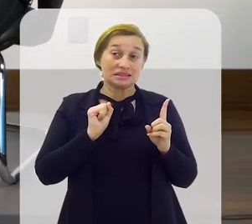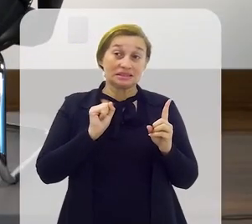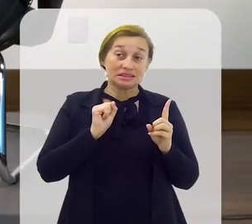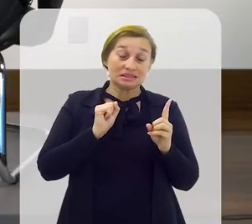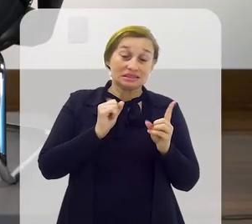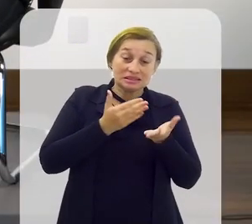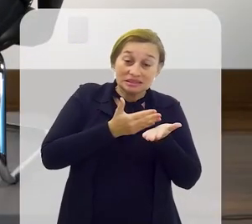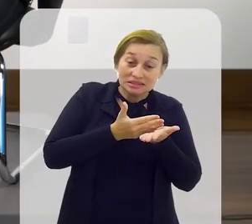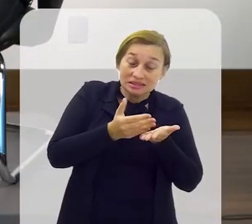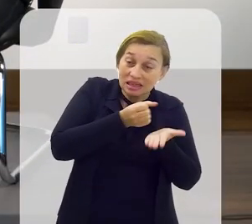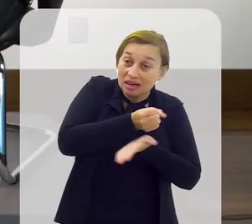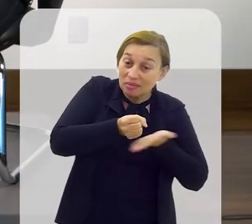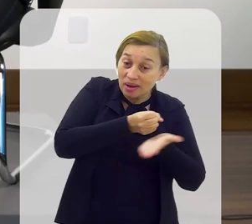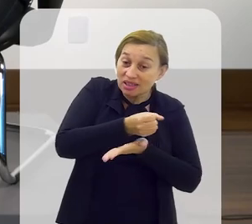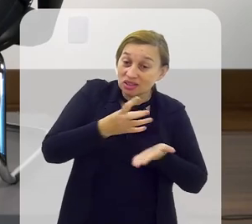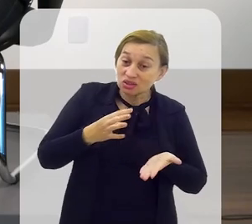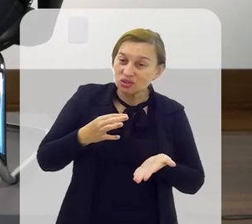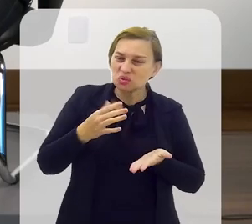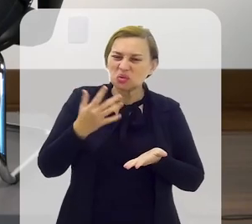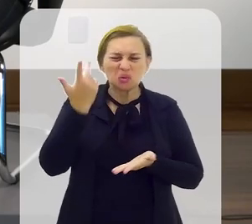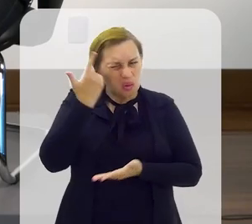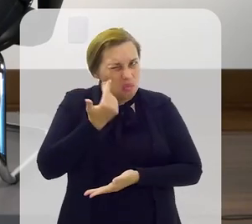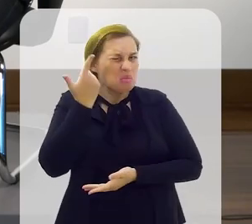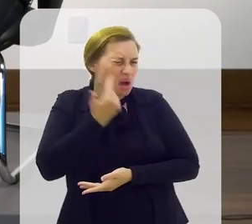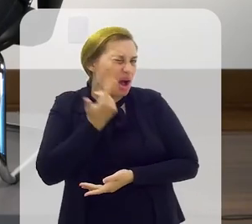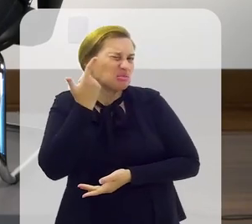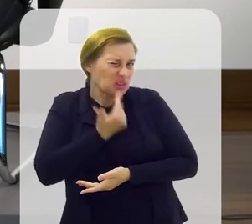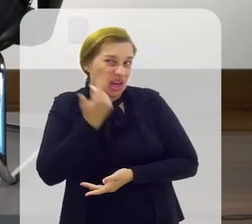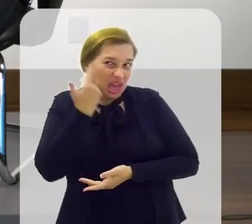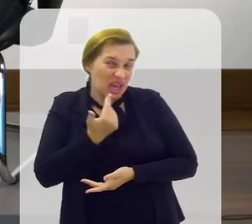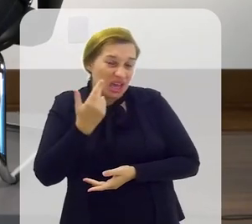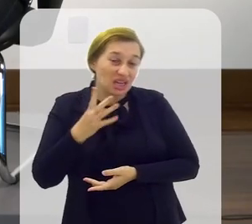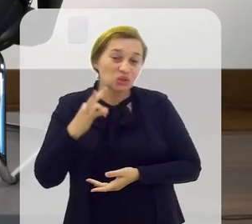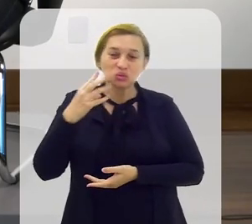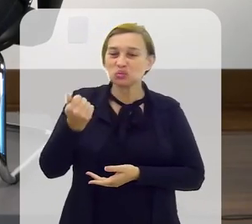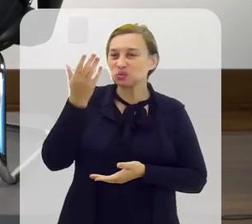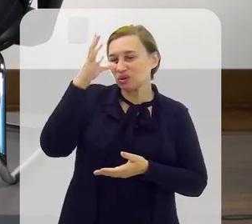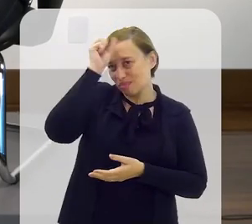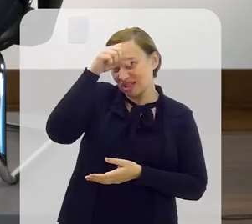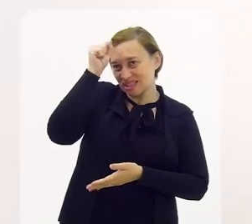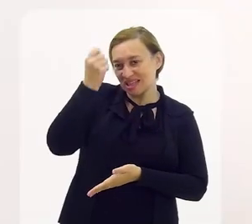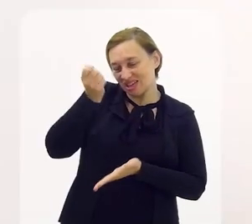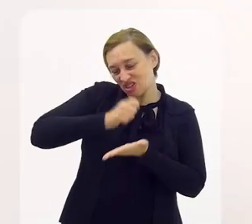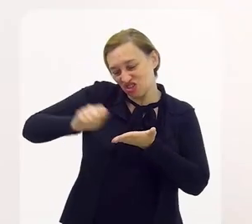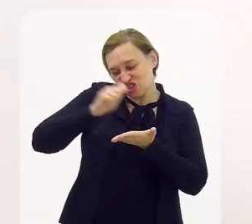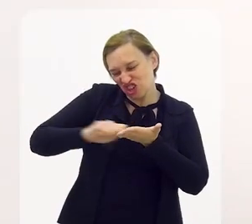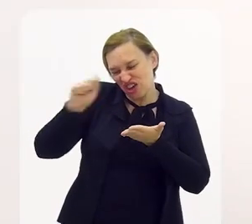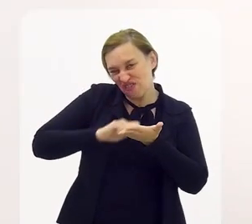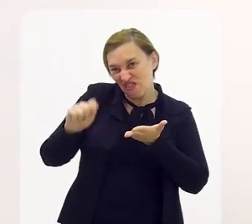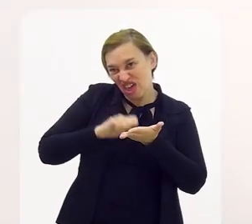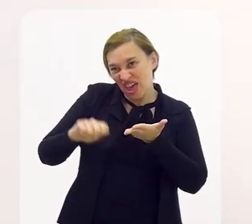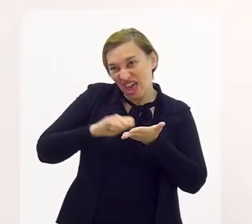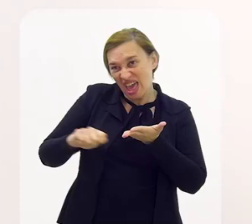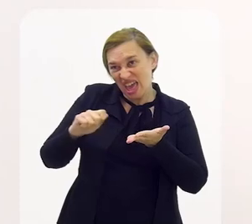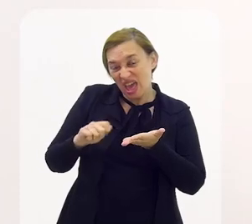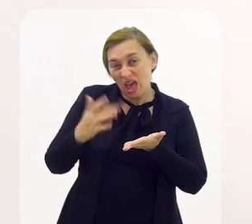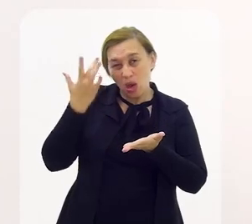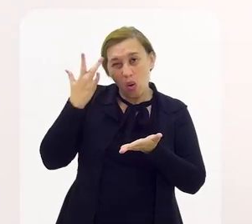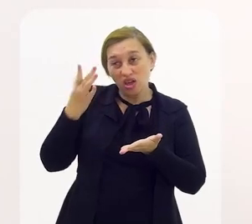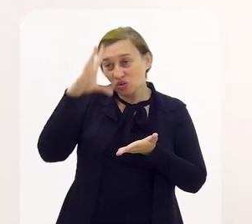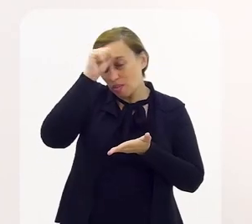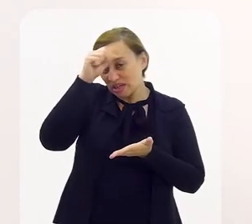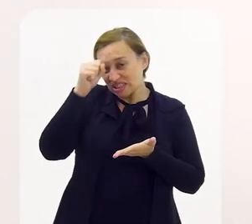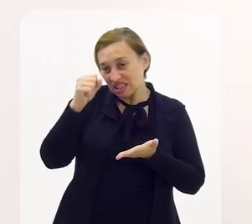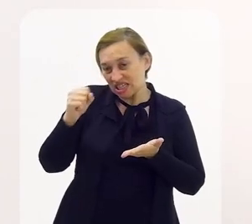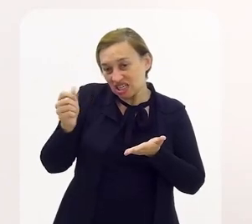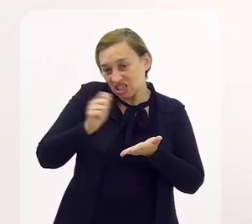ainda não era isso Mas isso é normal, né? É, tudo é um aprendizado A olha o retrato antigamente Escrever era mais Assim,